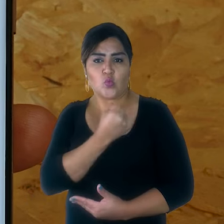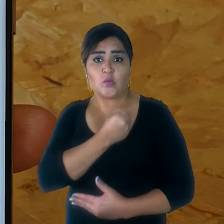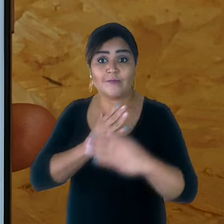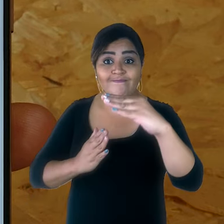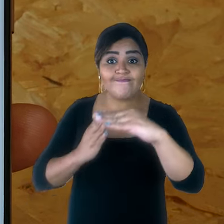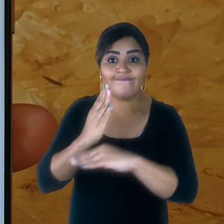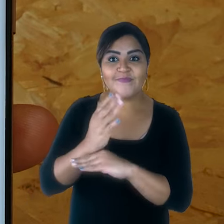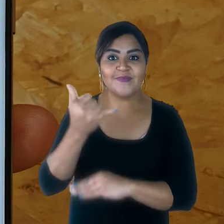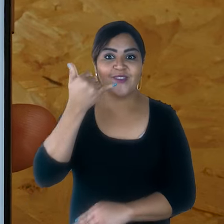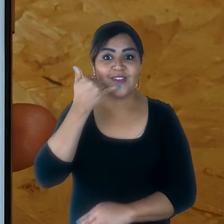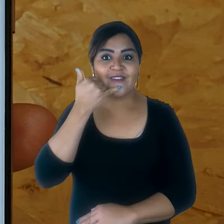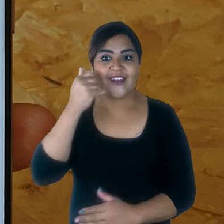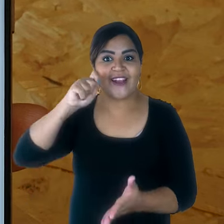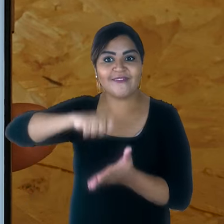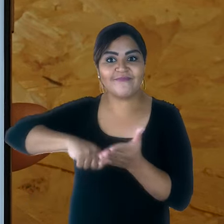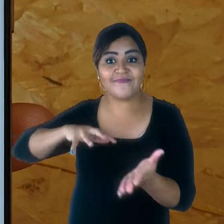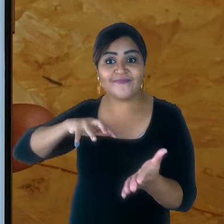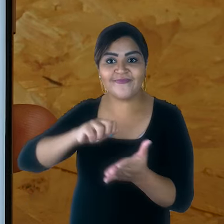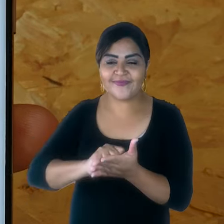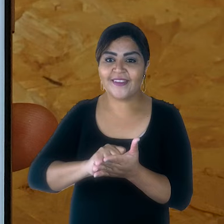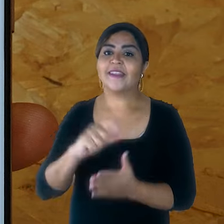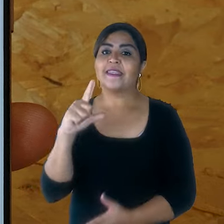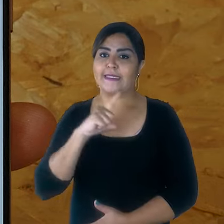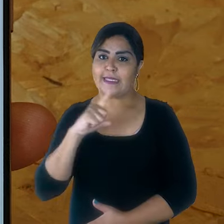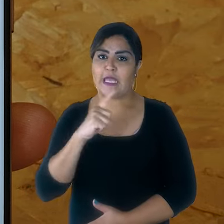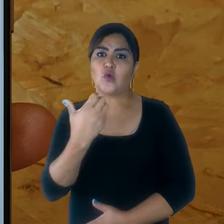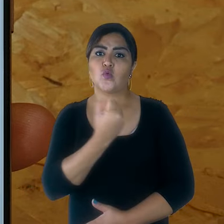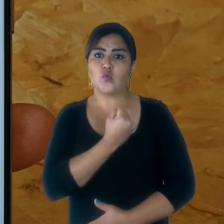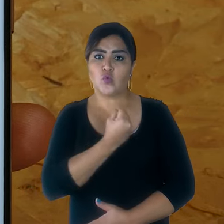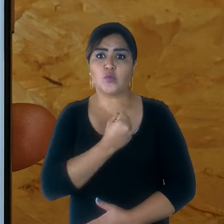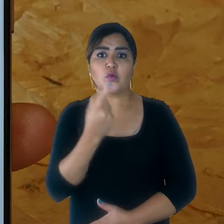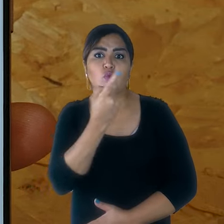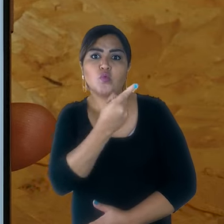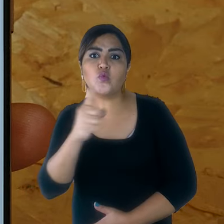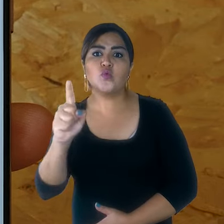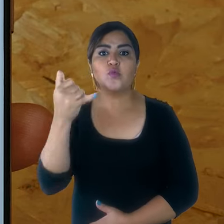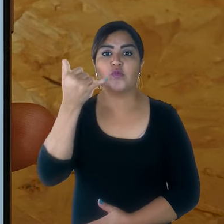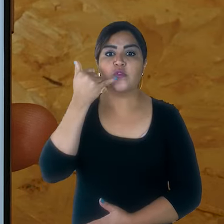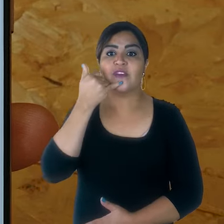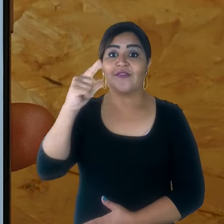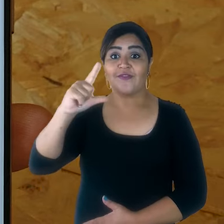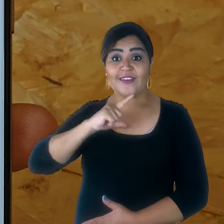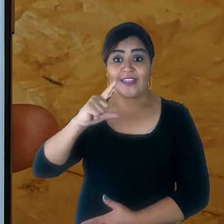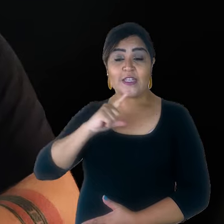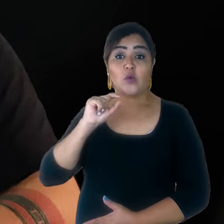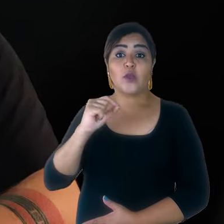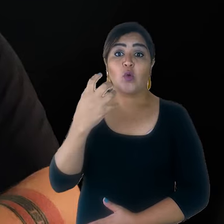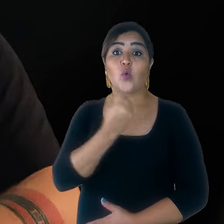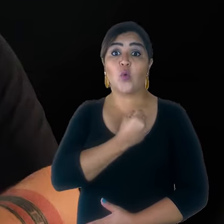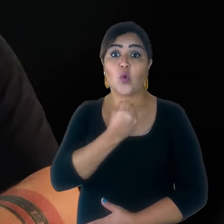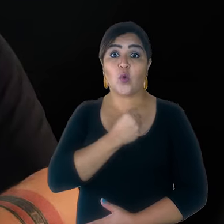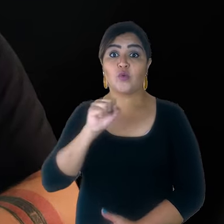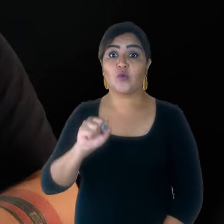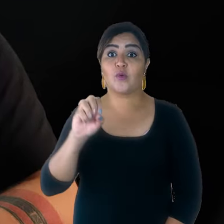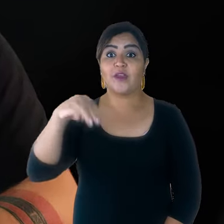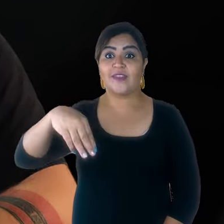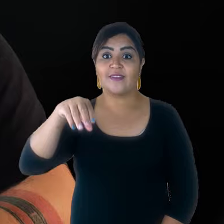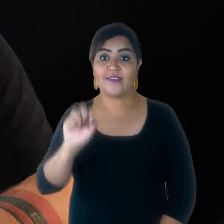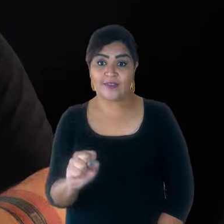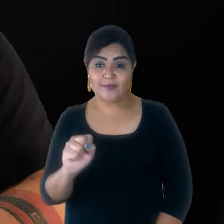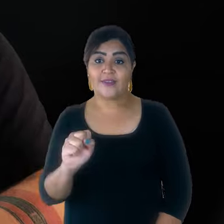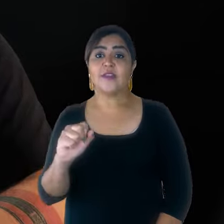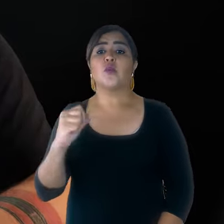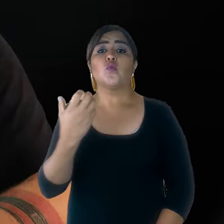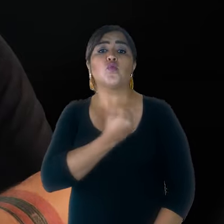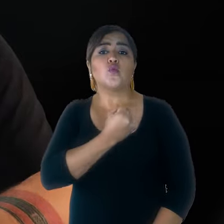dígitos do celular que vai receber o código por SMS. Confirme se o número é seu. Se o número não for seu, fica